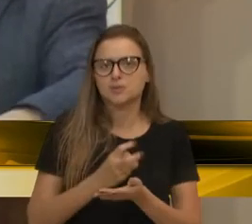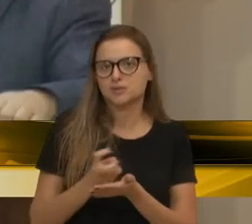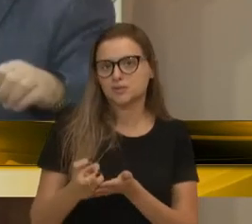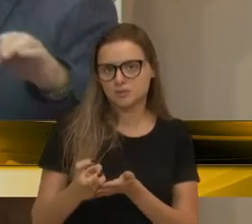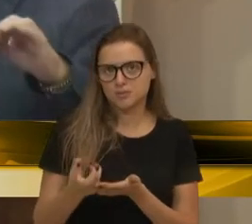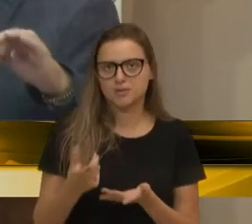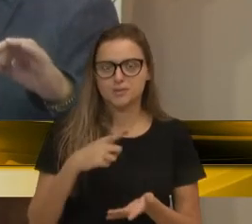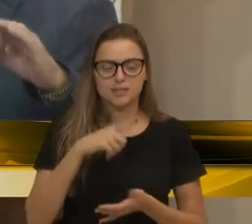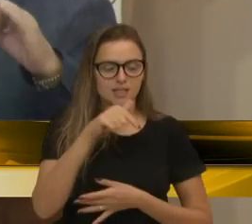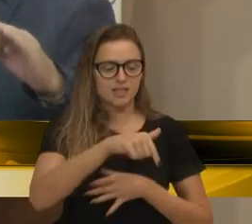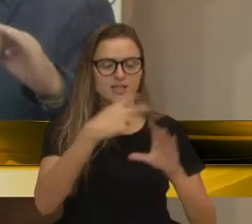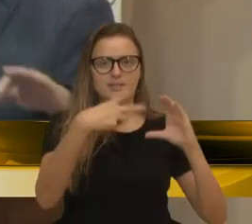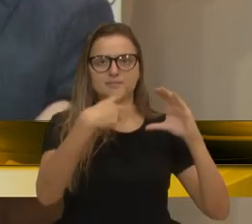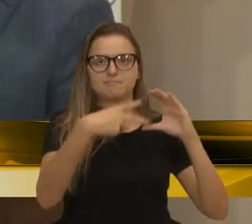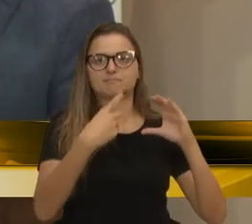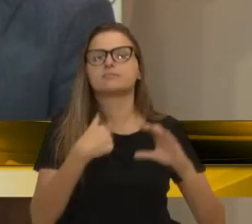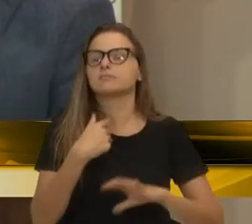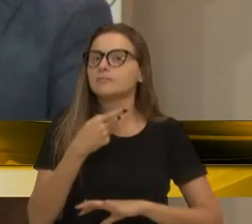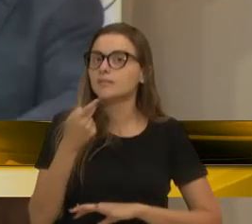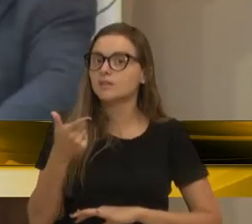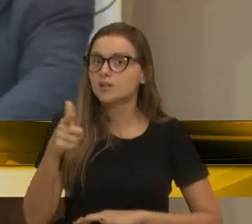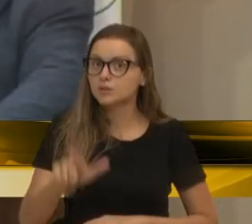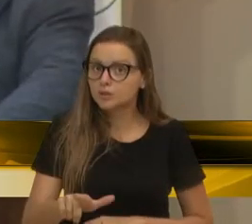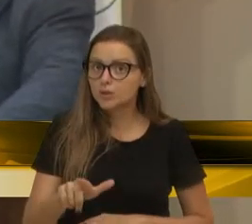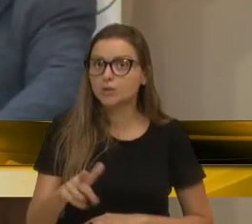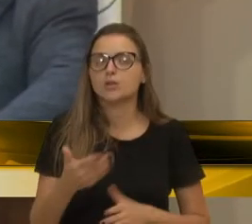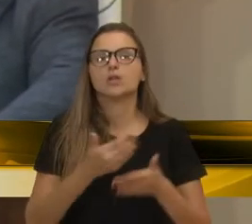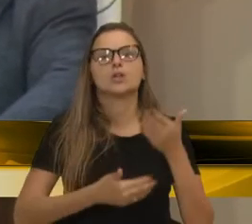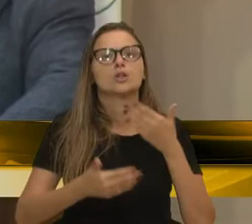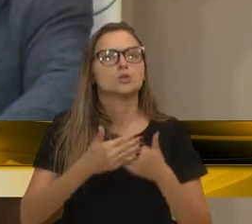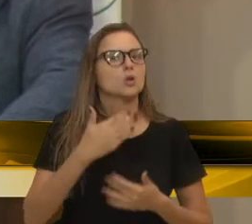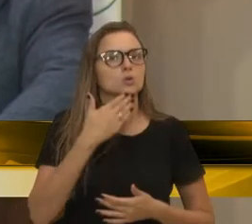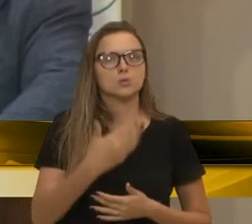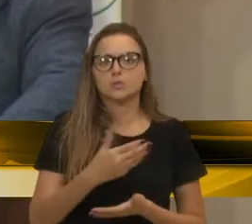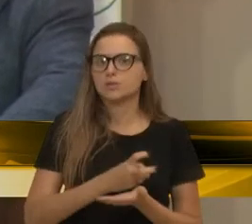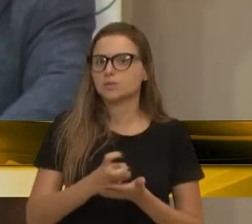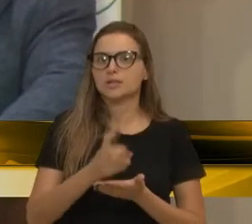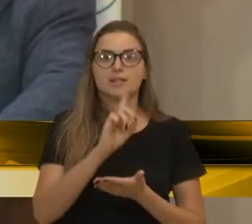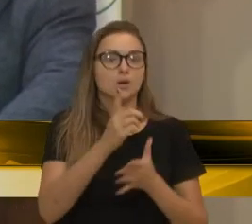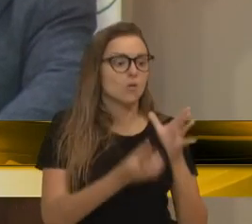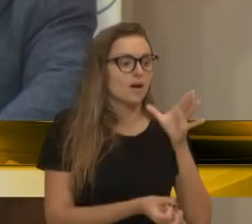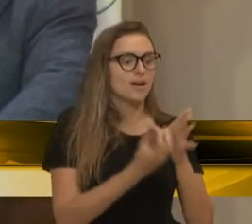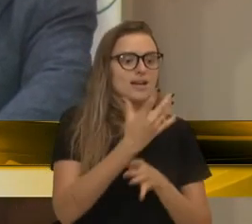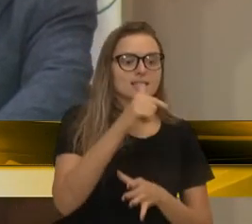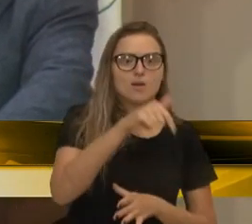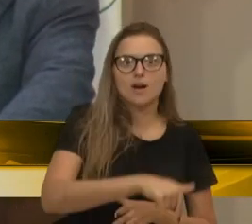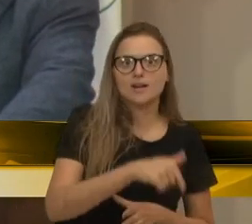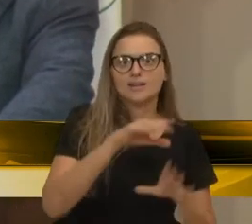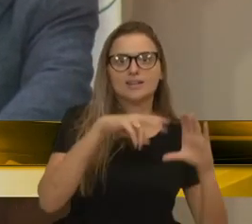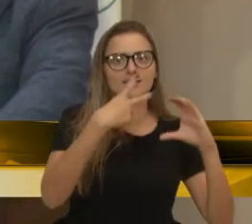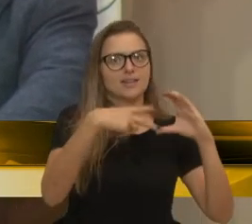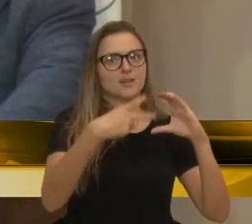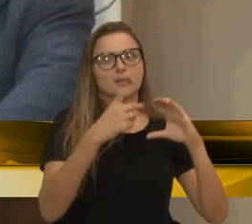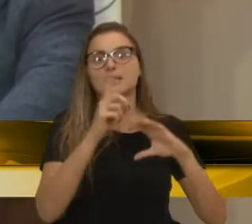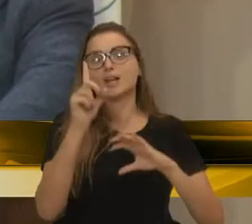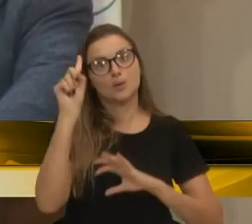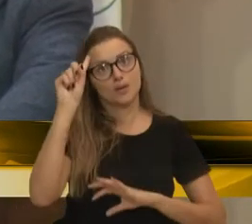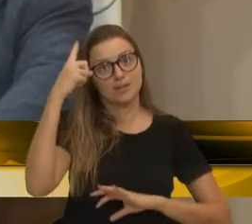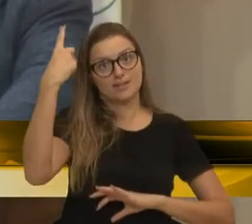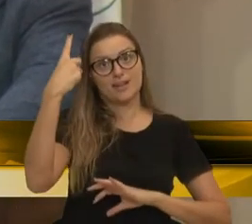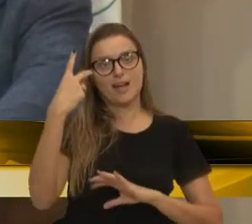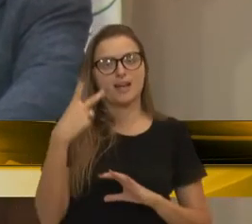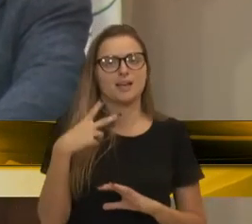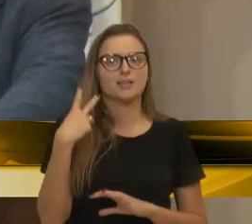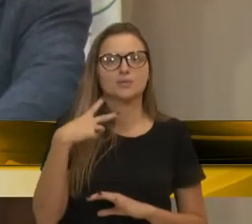E eu reafirmo, esses pedidos não nasceram na casa, não são de autoria dos